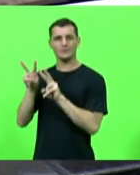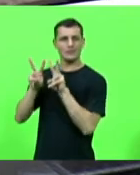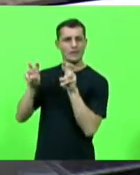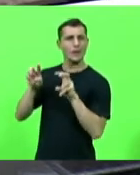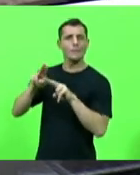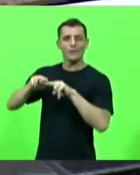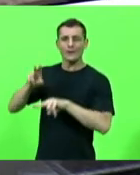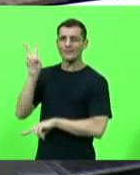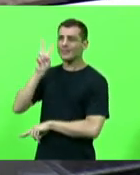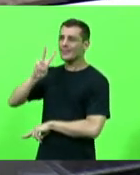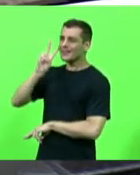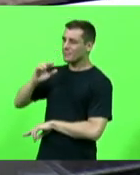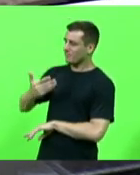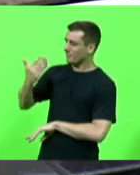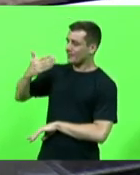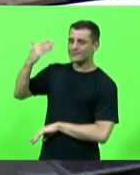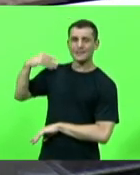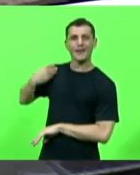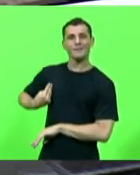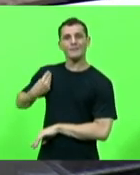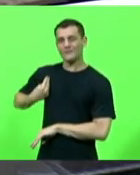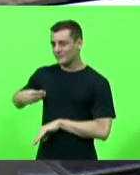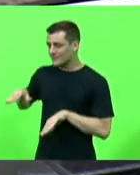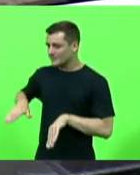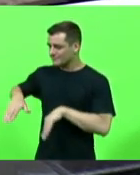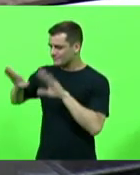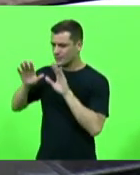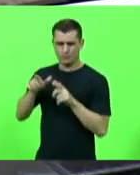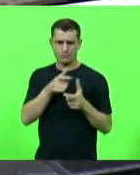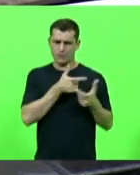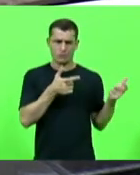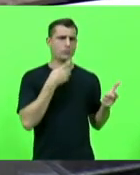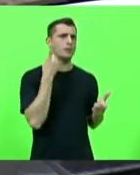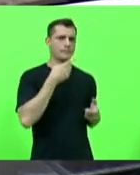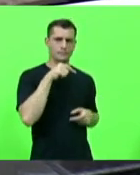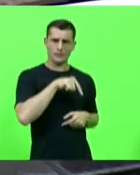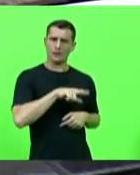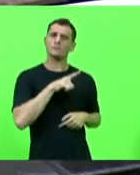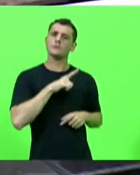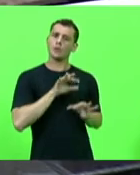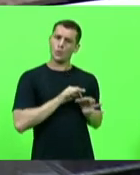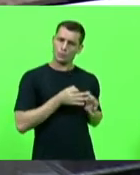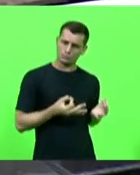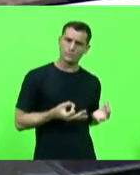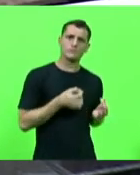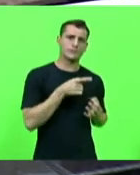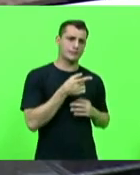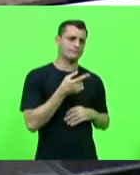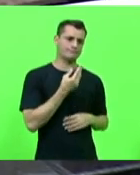todo momento acho que por aqui muitos parlamentares tem origem humilde e sabe como já foi difícil alguns